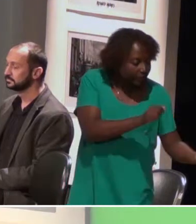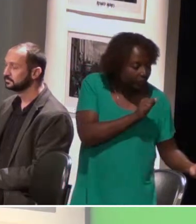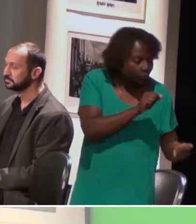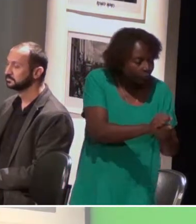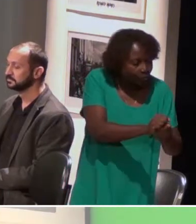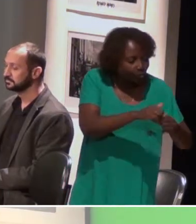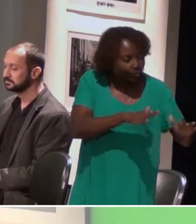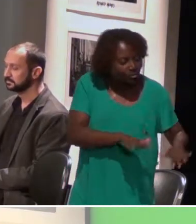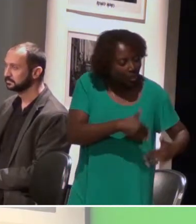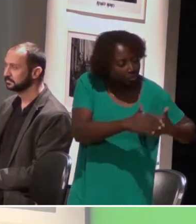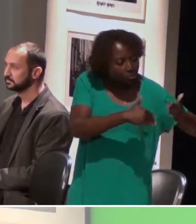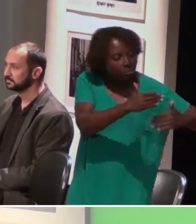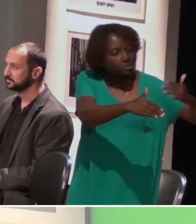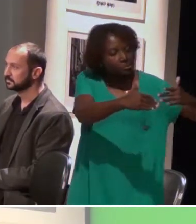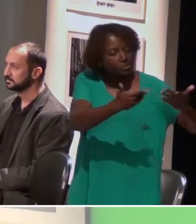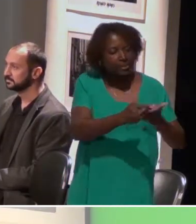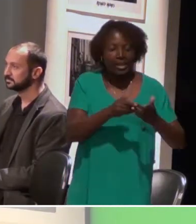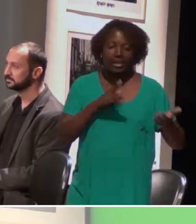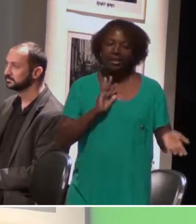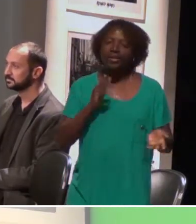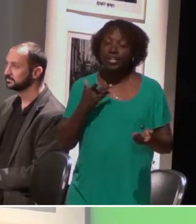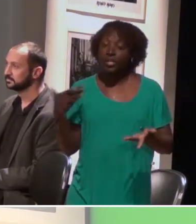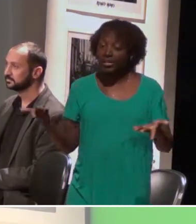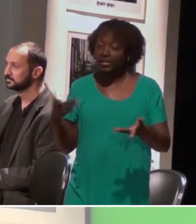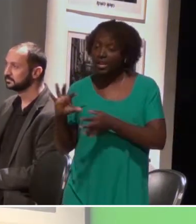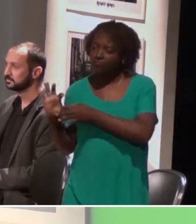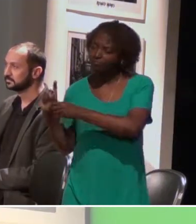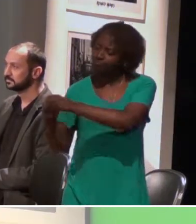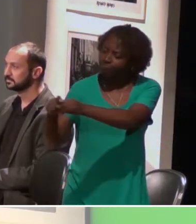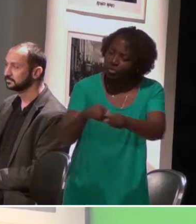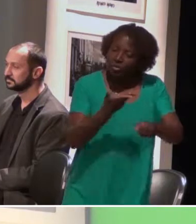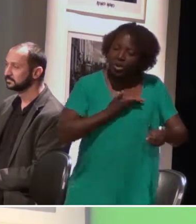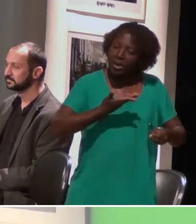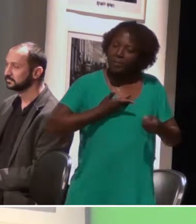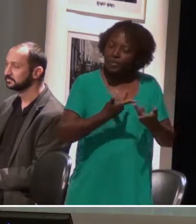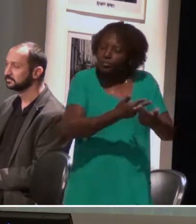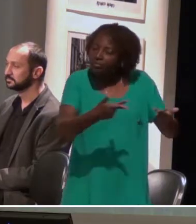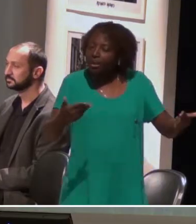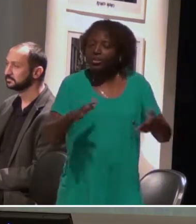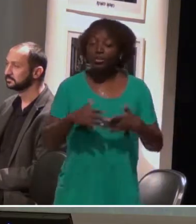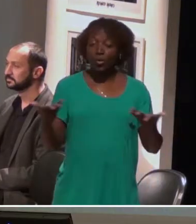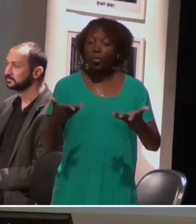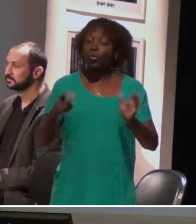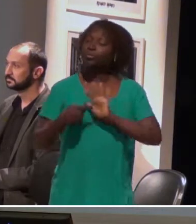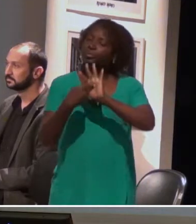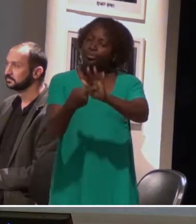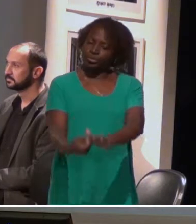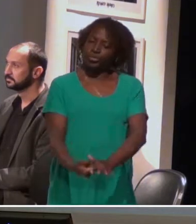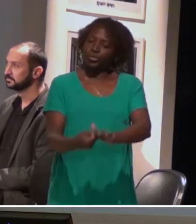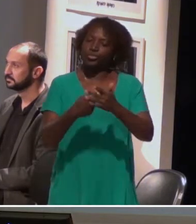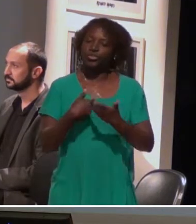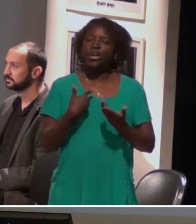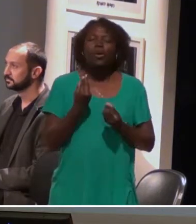capacitou e onde a gente fez vários colegas também. E hoje eu atuo no CAIS DF. Então, eu vou falar para vocês um pouquinho do que